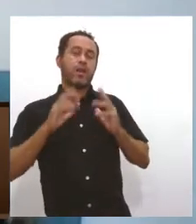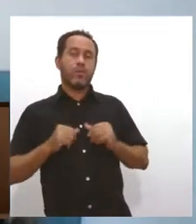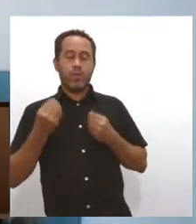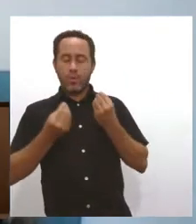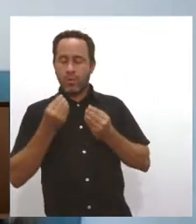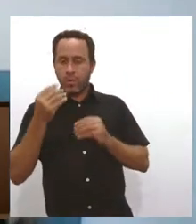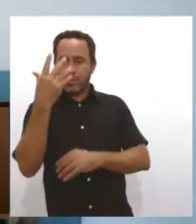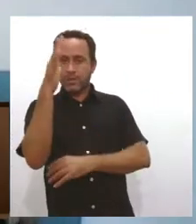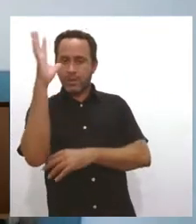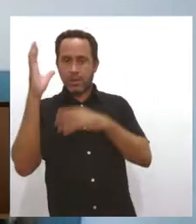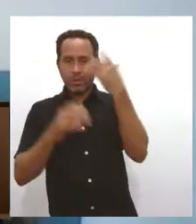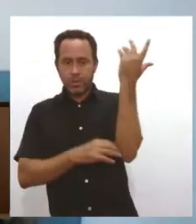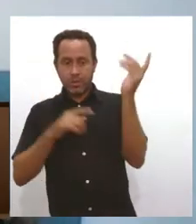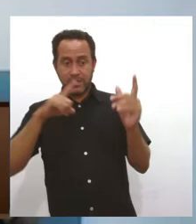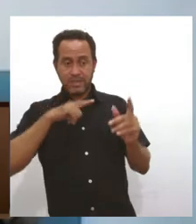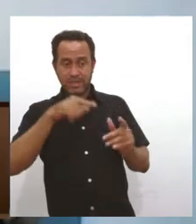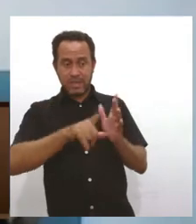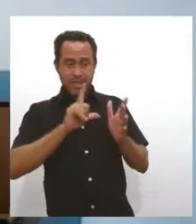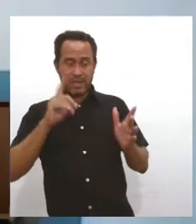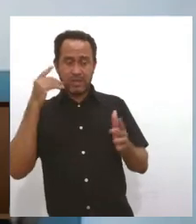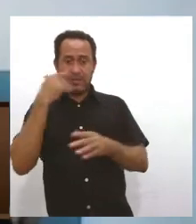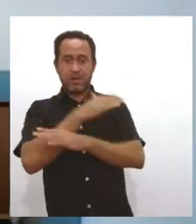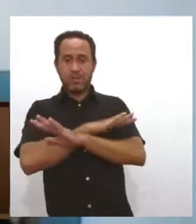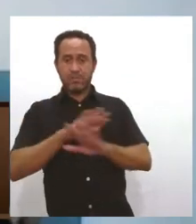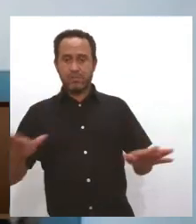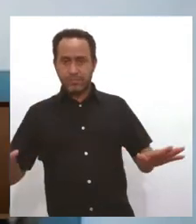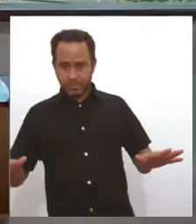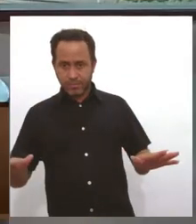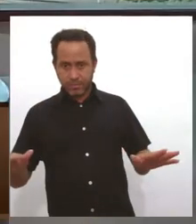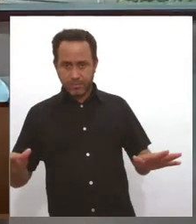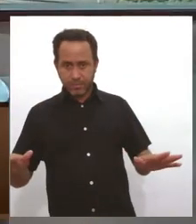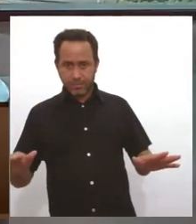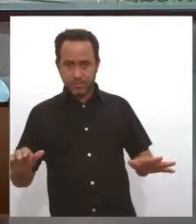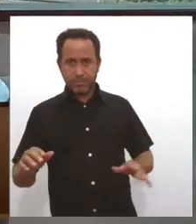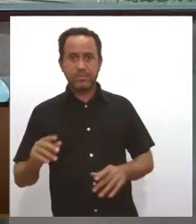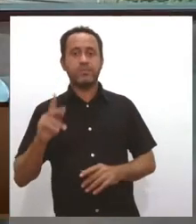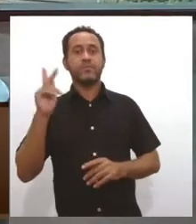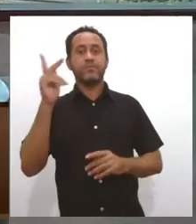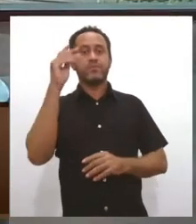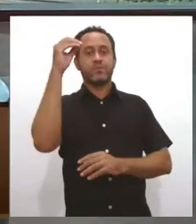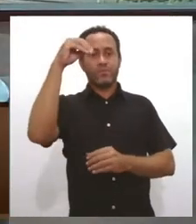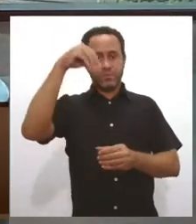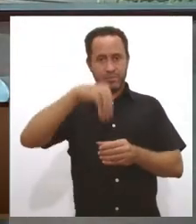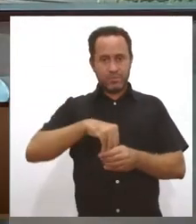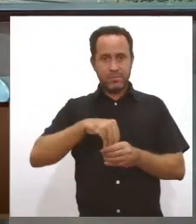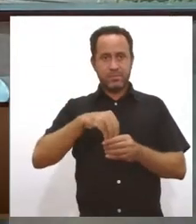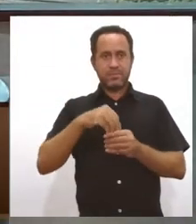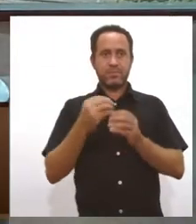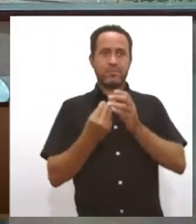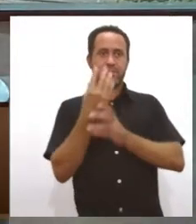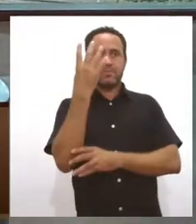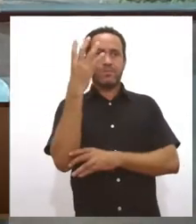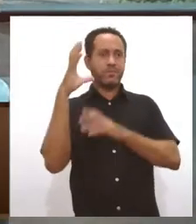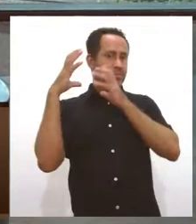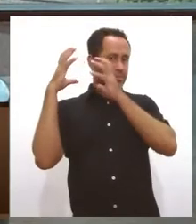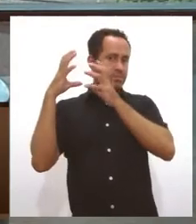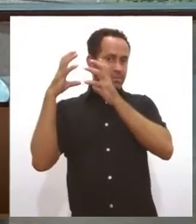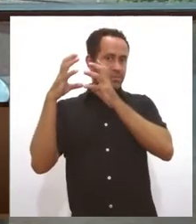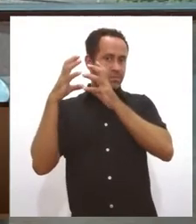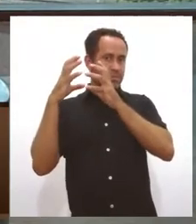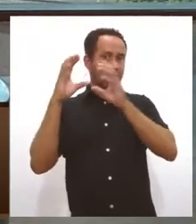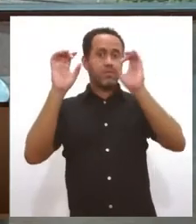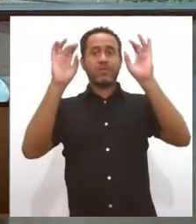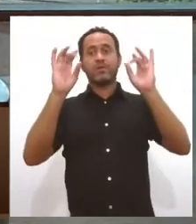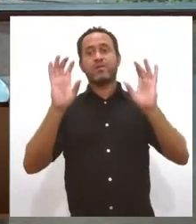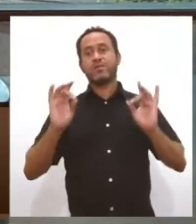toda a natureza que existia, ela foi devastada. E aí, a história de você plantar um coqueiro, ainda bem a história das árvores exóticas, né? É.